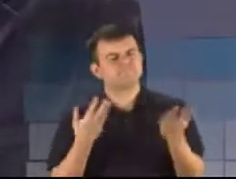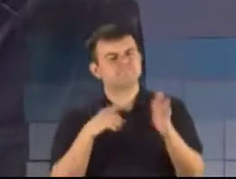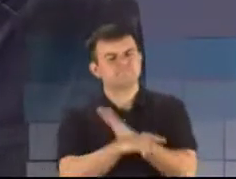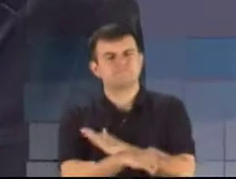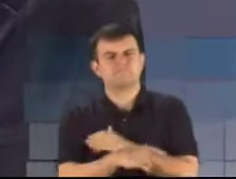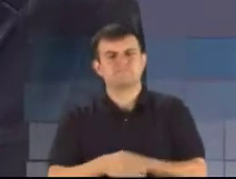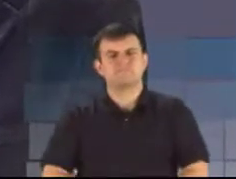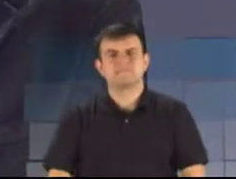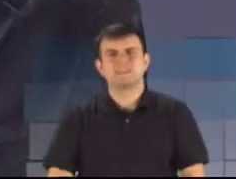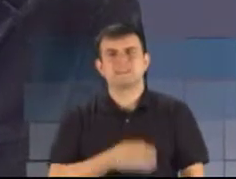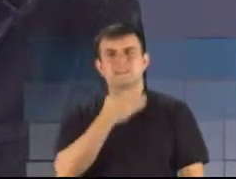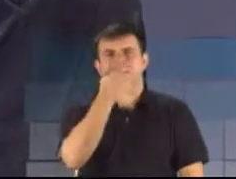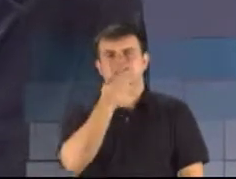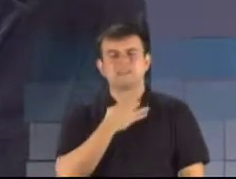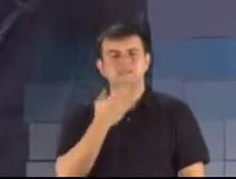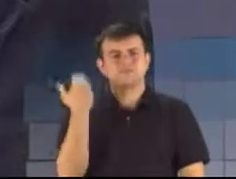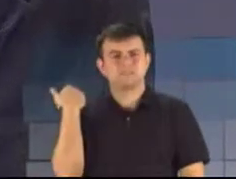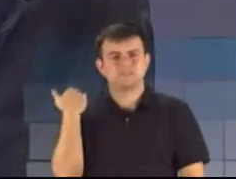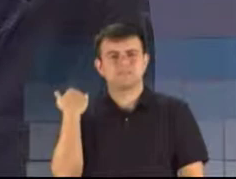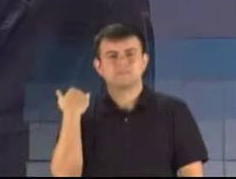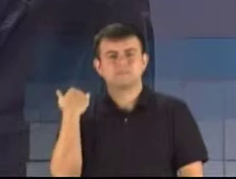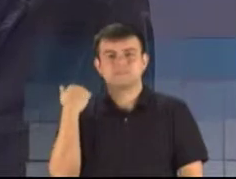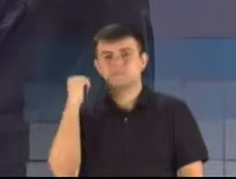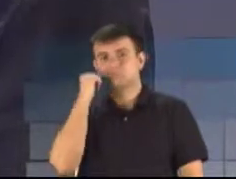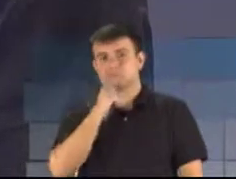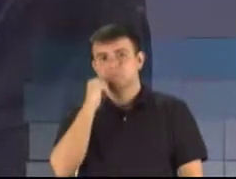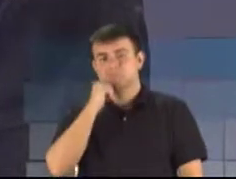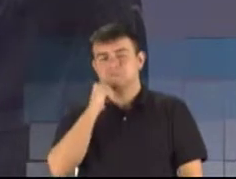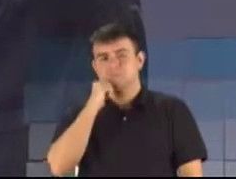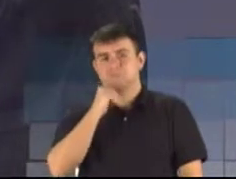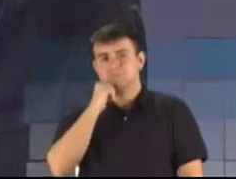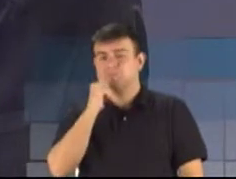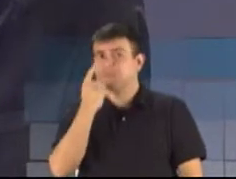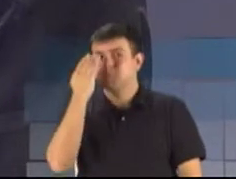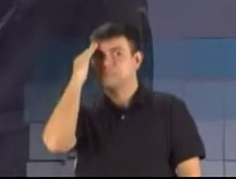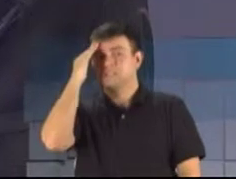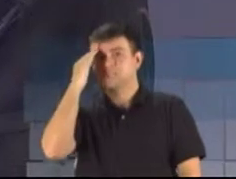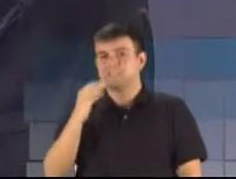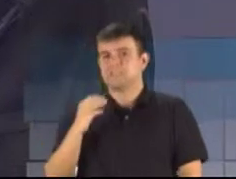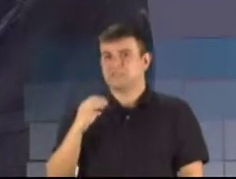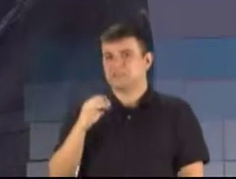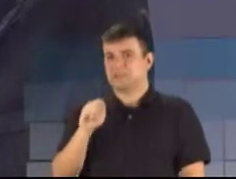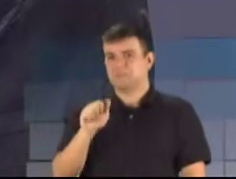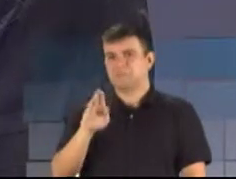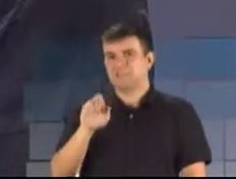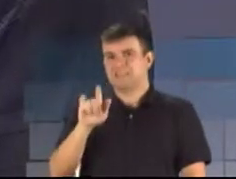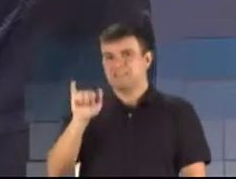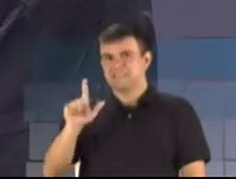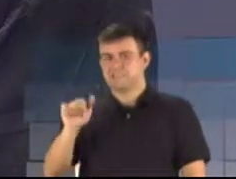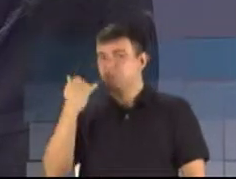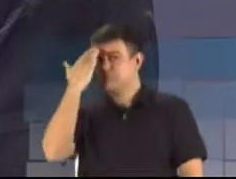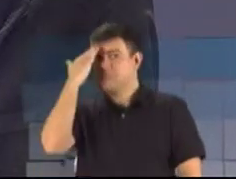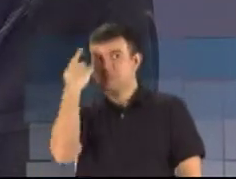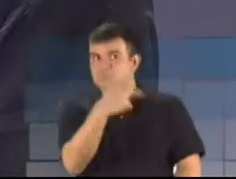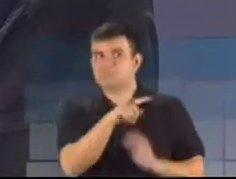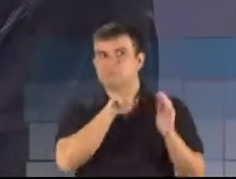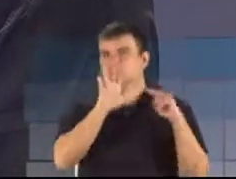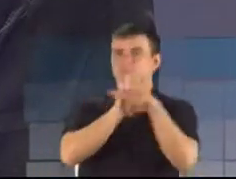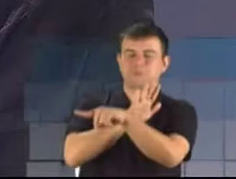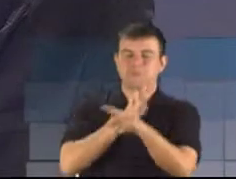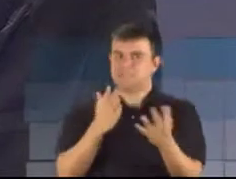não entendeu a tua pergunta naquela hora. Ela confundiu o funcionalismo com o precatorista. E o receio é que